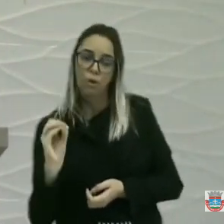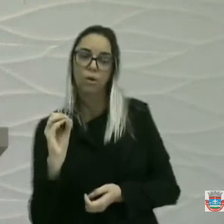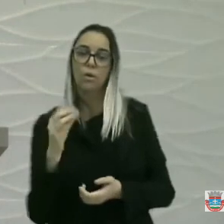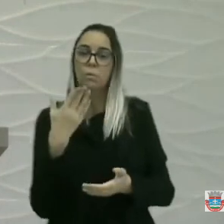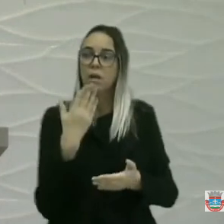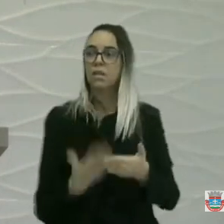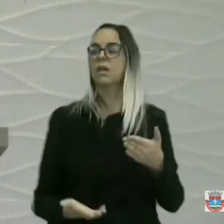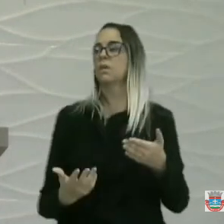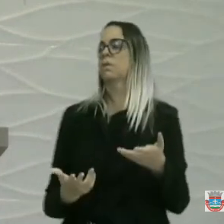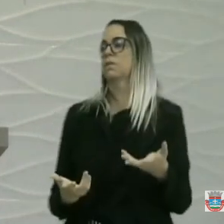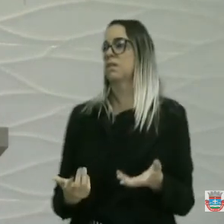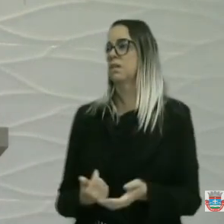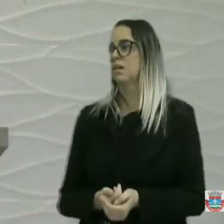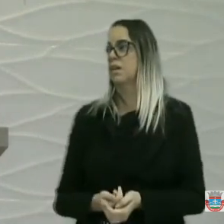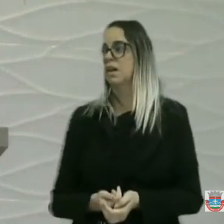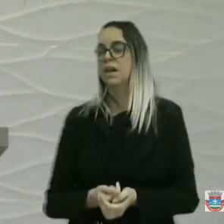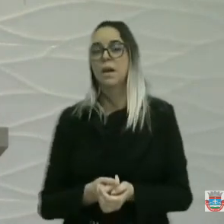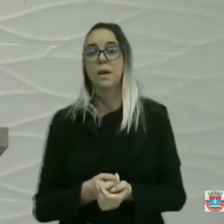areadores dessa casa.